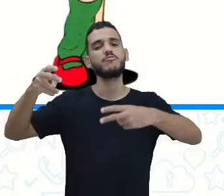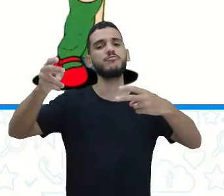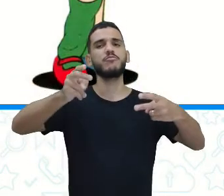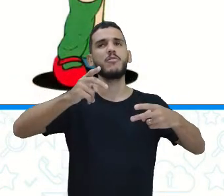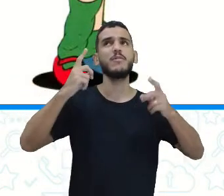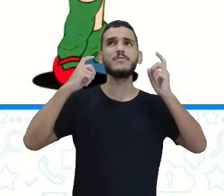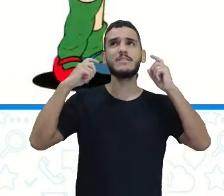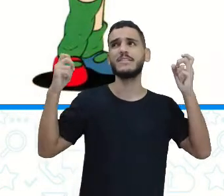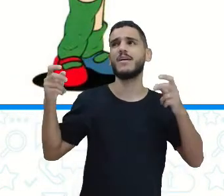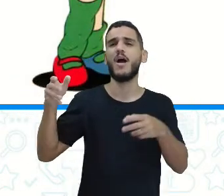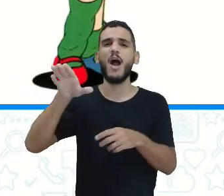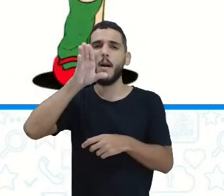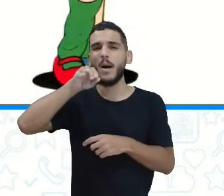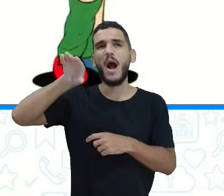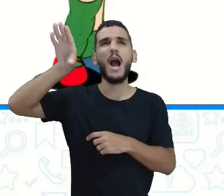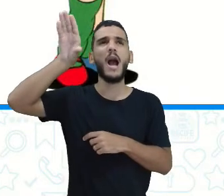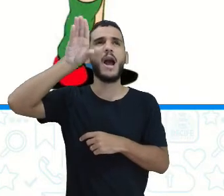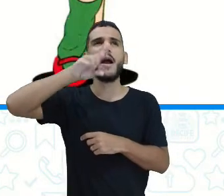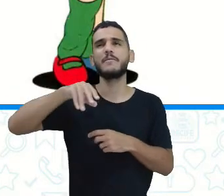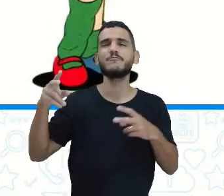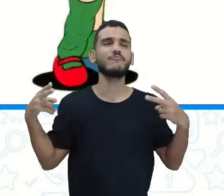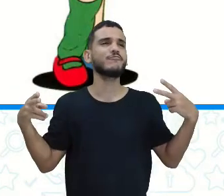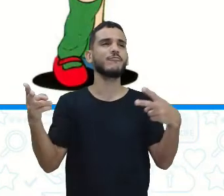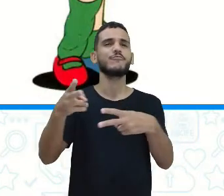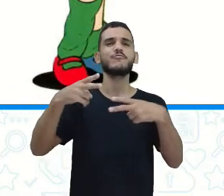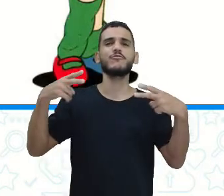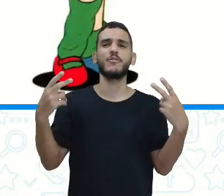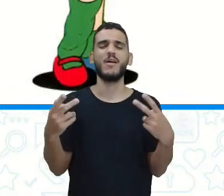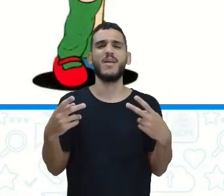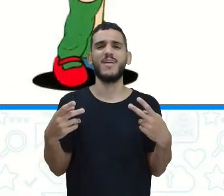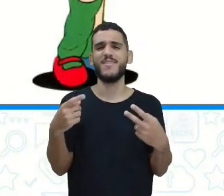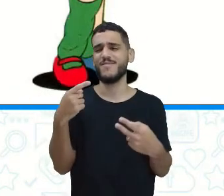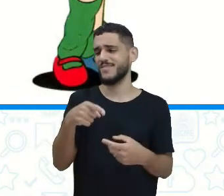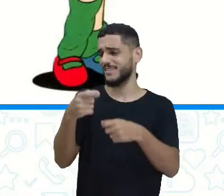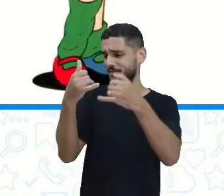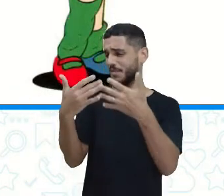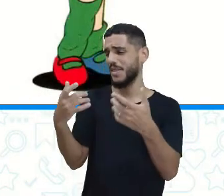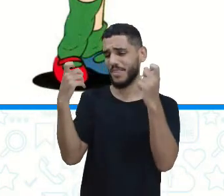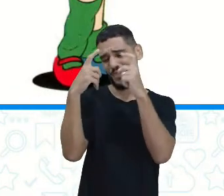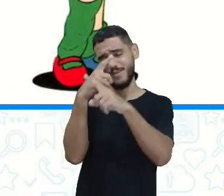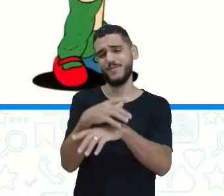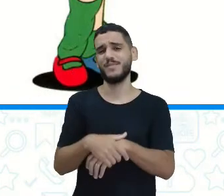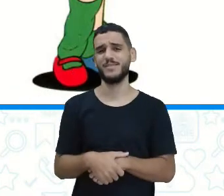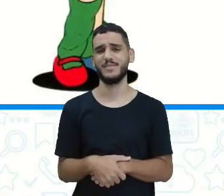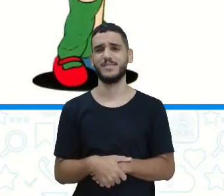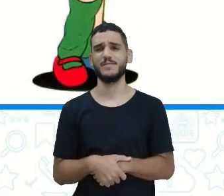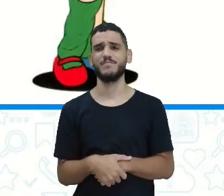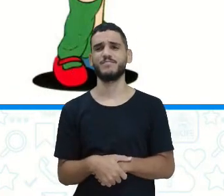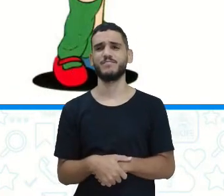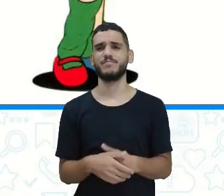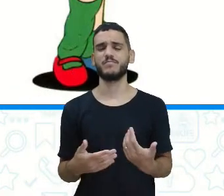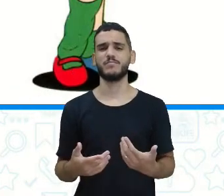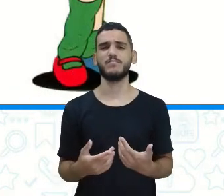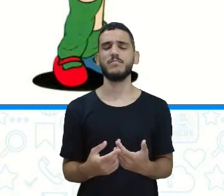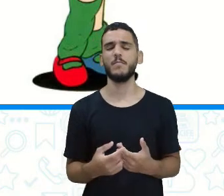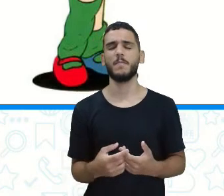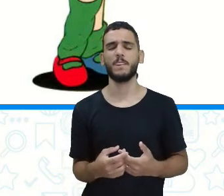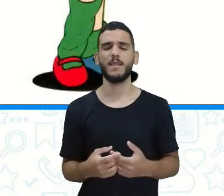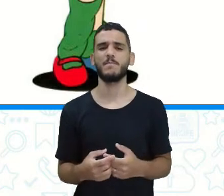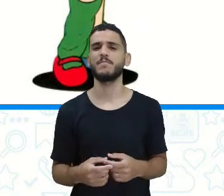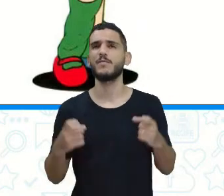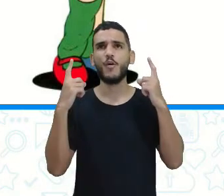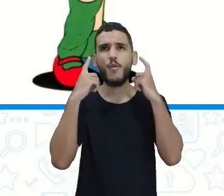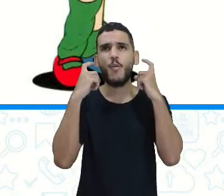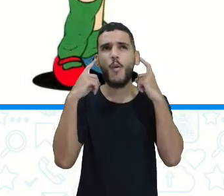comece a falar difícil, que nós ficamos na mesma. Observou, Emília. Sons orais, que